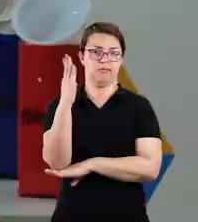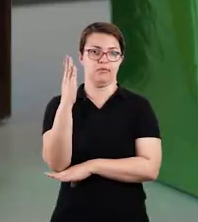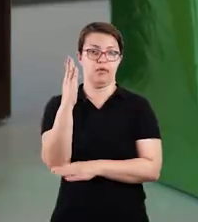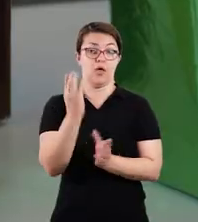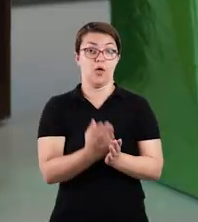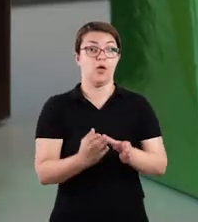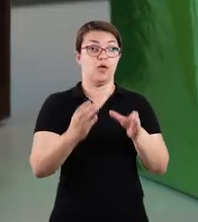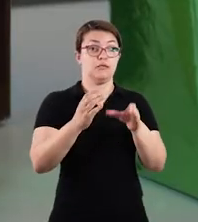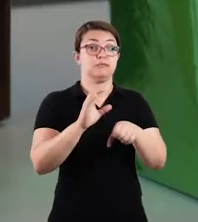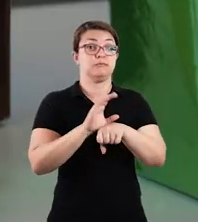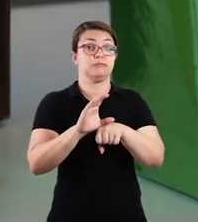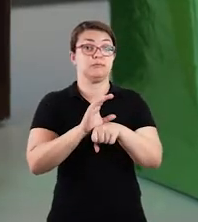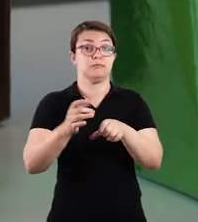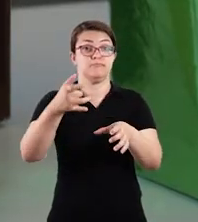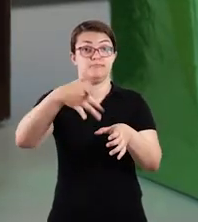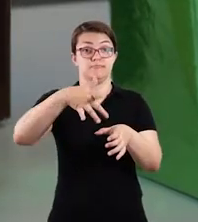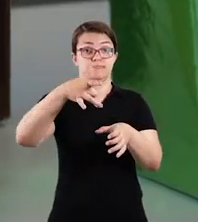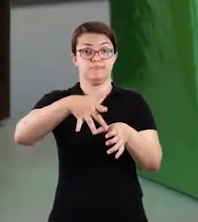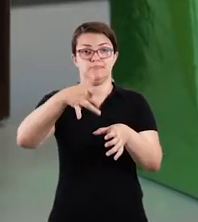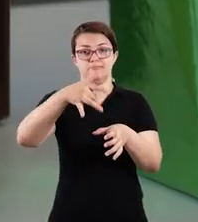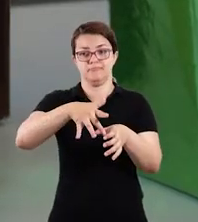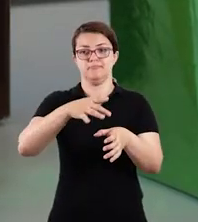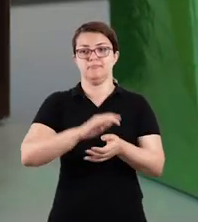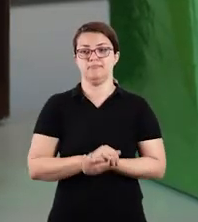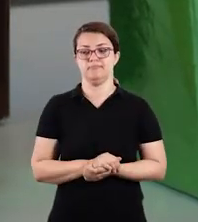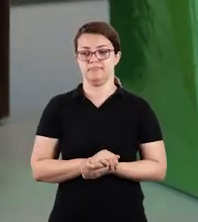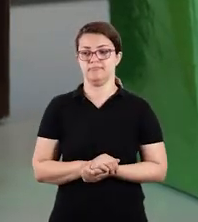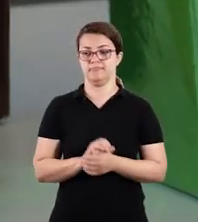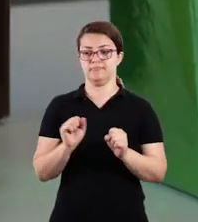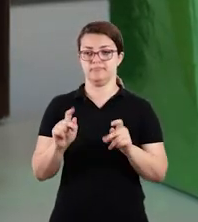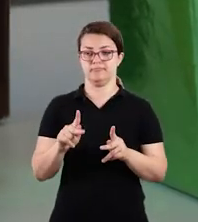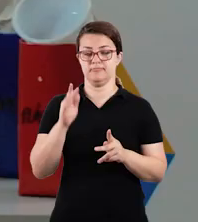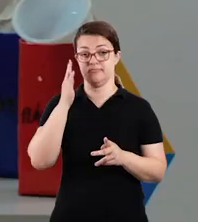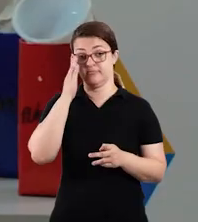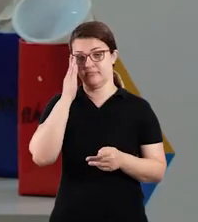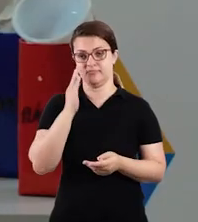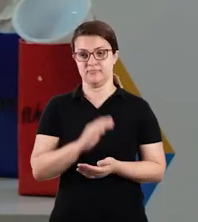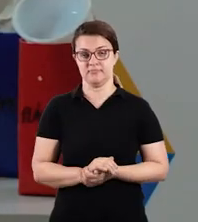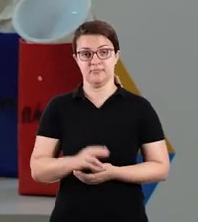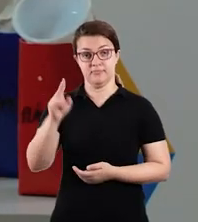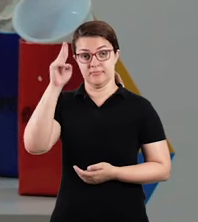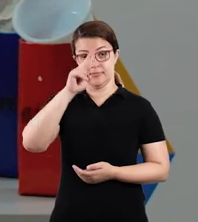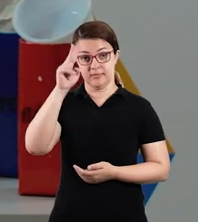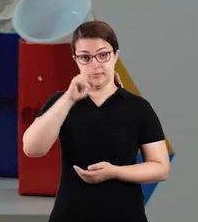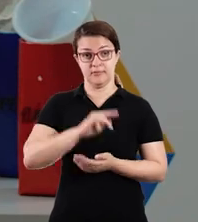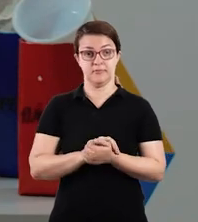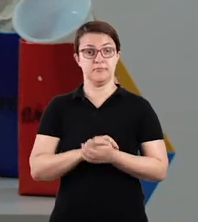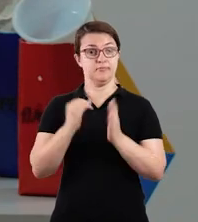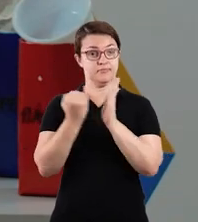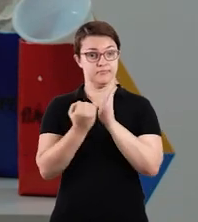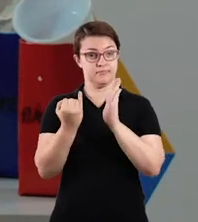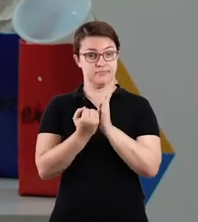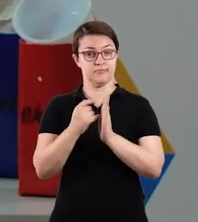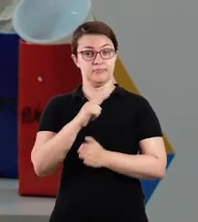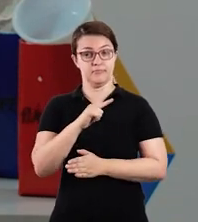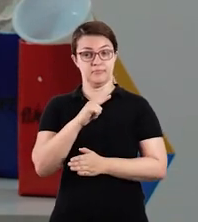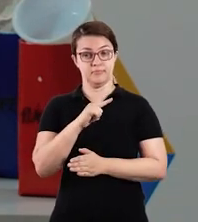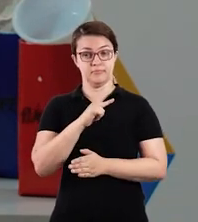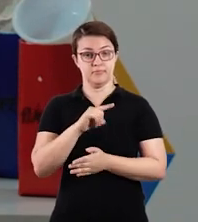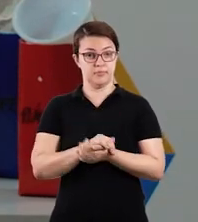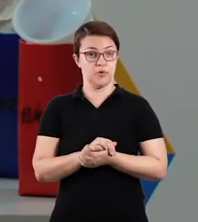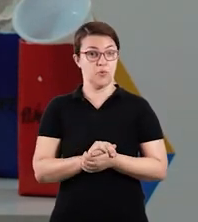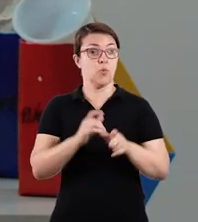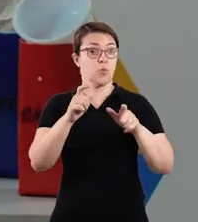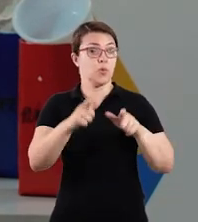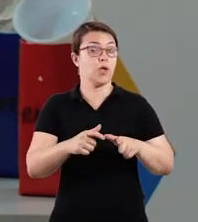para a nossa latinha cinza. Não esqueça que aqui eu representei ela na cor branca, tá bom? E, lembrando que Itapevi, nós também temos